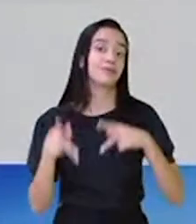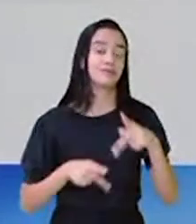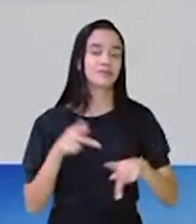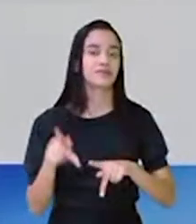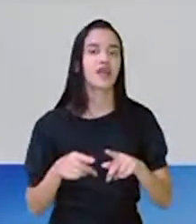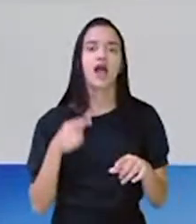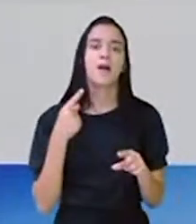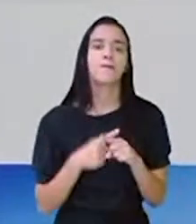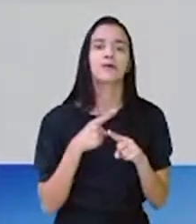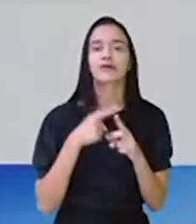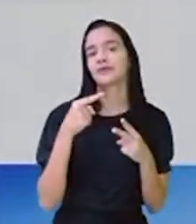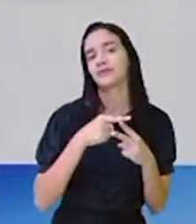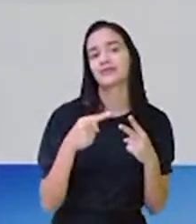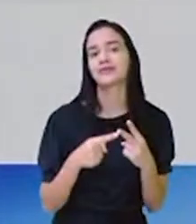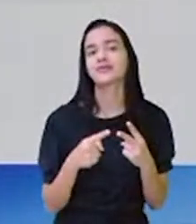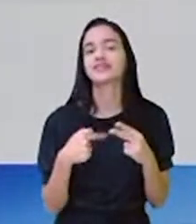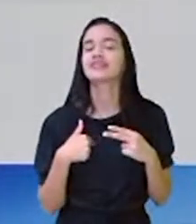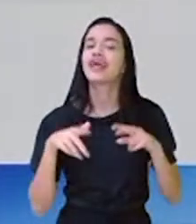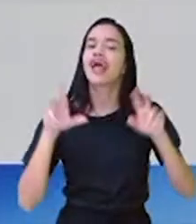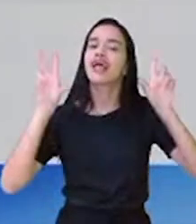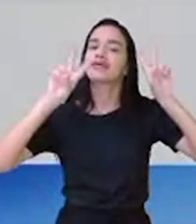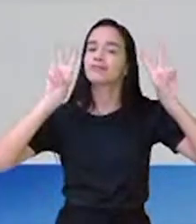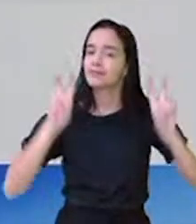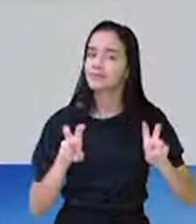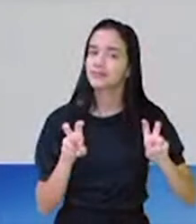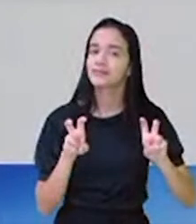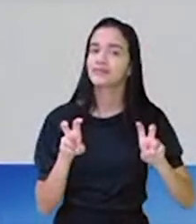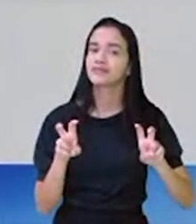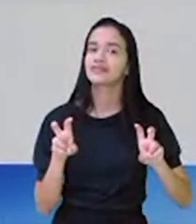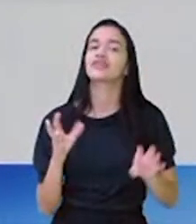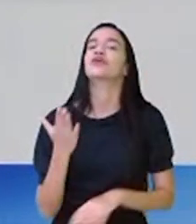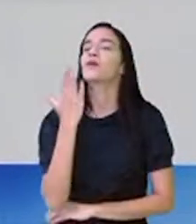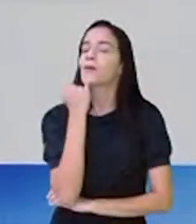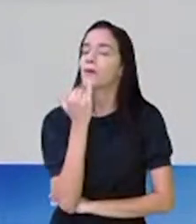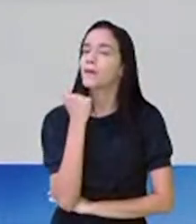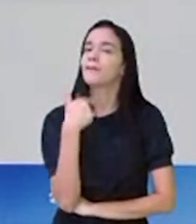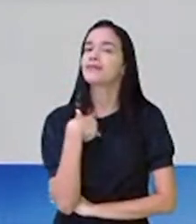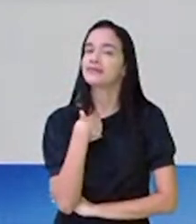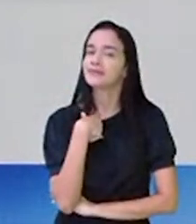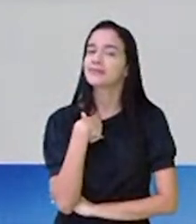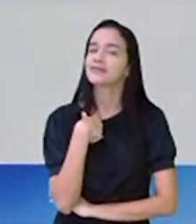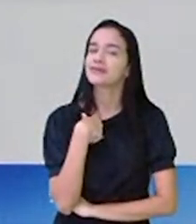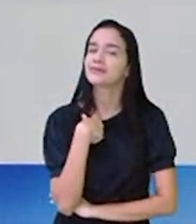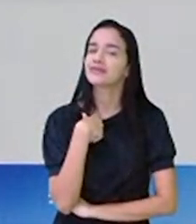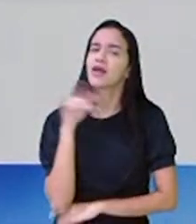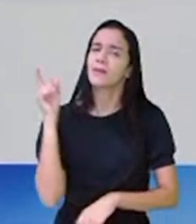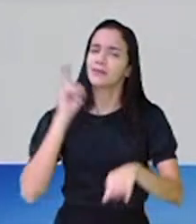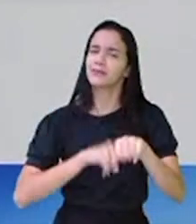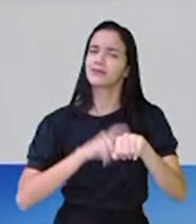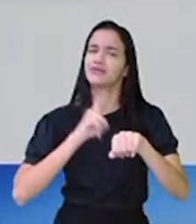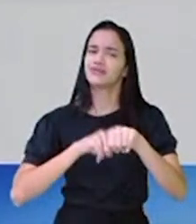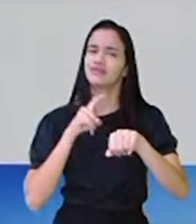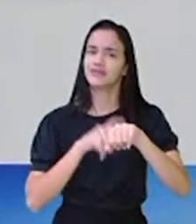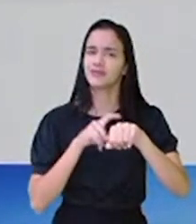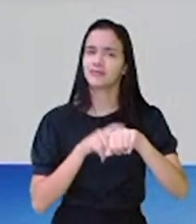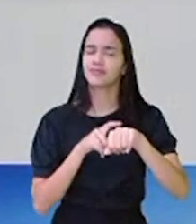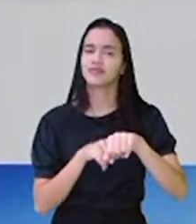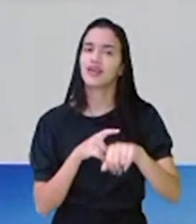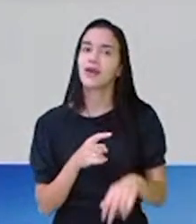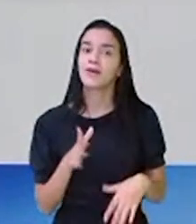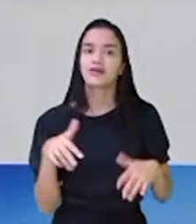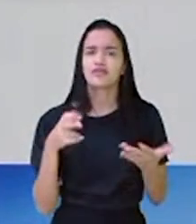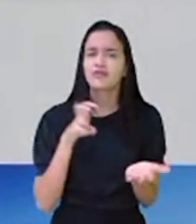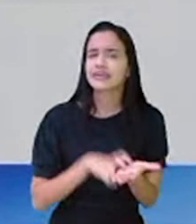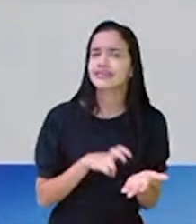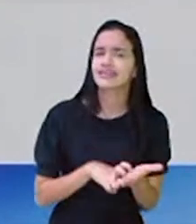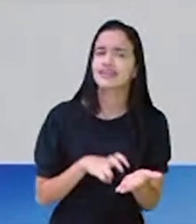aí, é porque os dois têm a mesma temática, que trata de comida. Será que é por conta do horário, hein? Será que é porque foi cedo